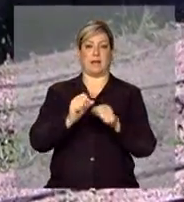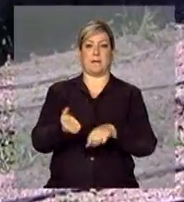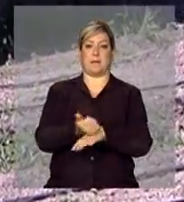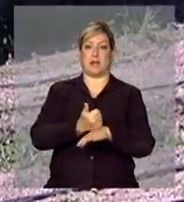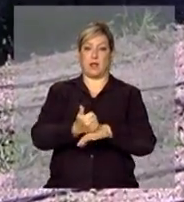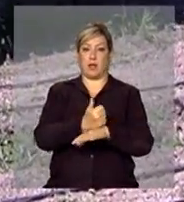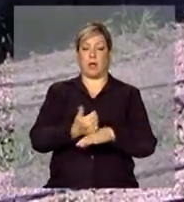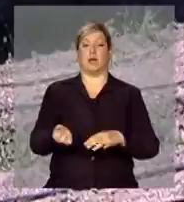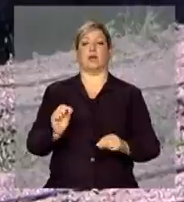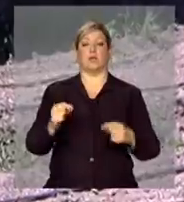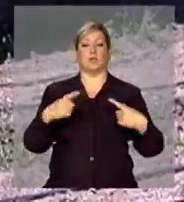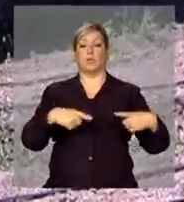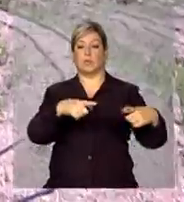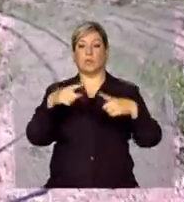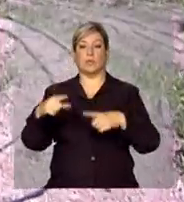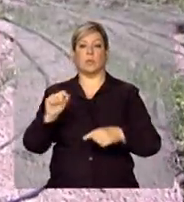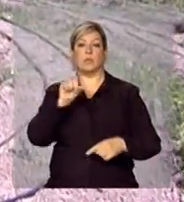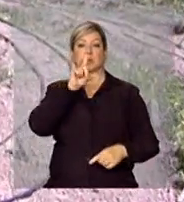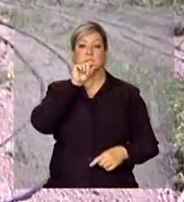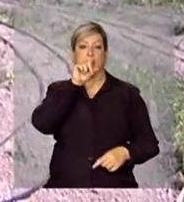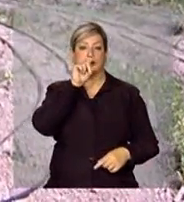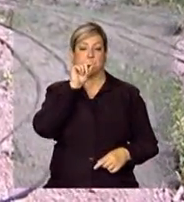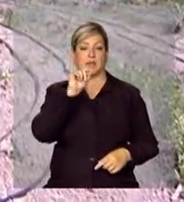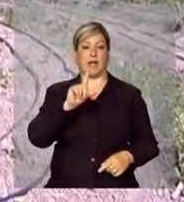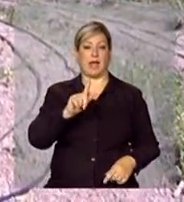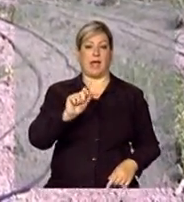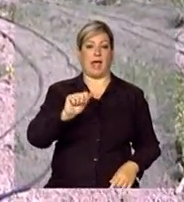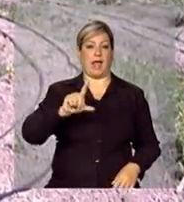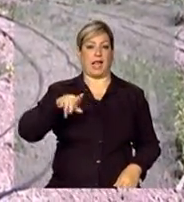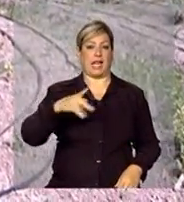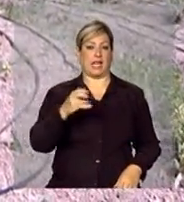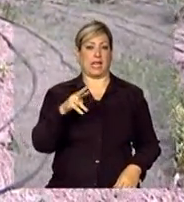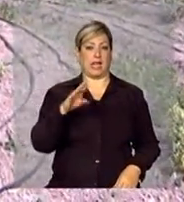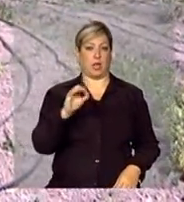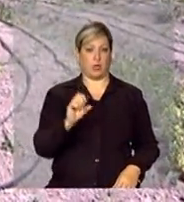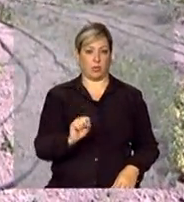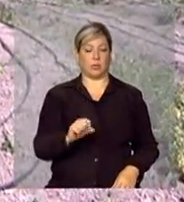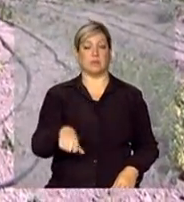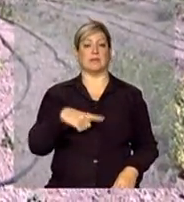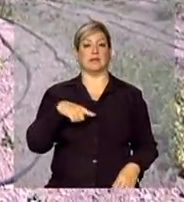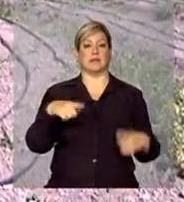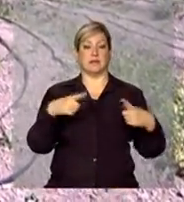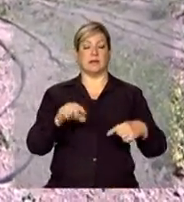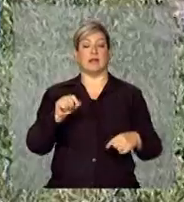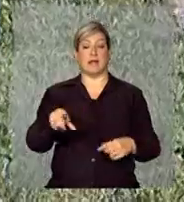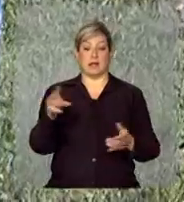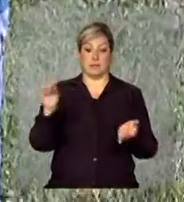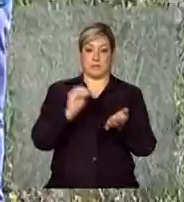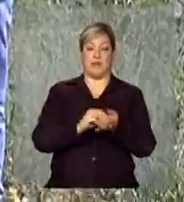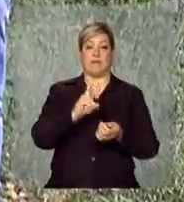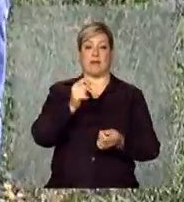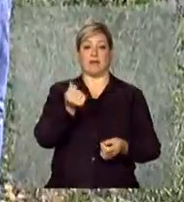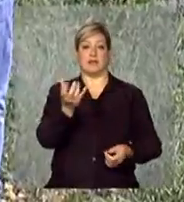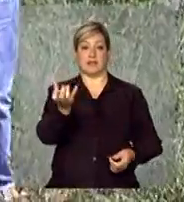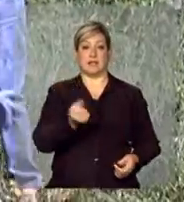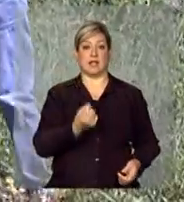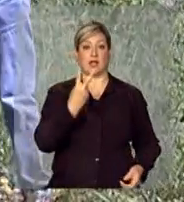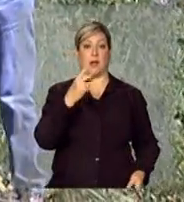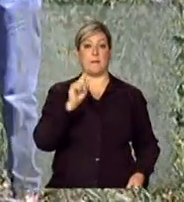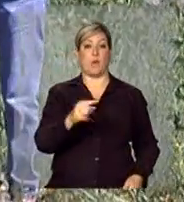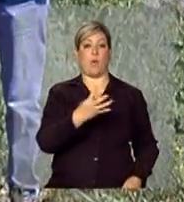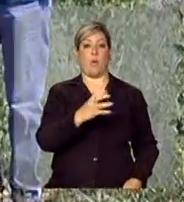as instalações do galinheiro. Com o cadastro que fez, ela vai ter direito a receber um total de R$ 2